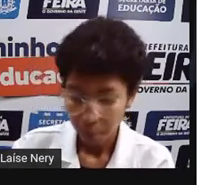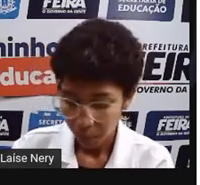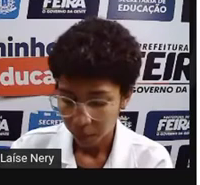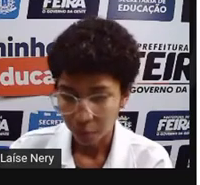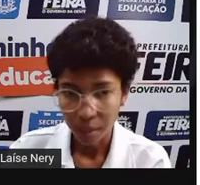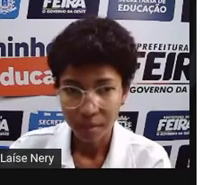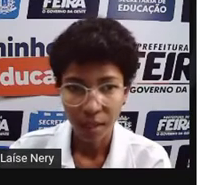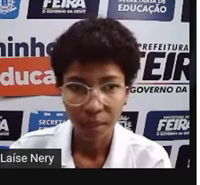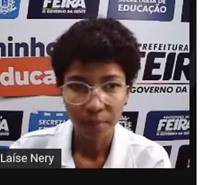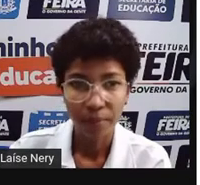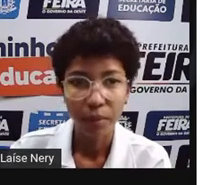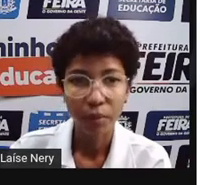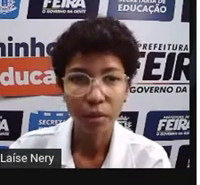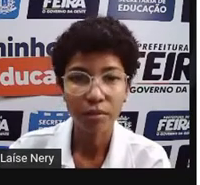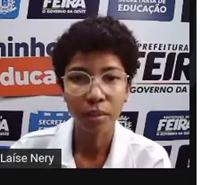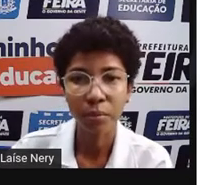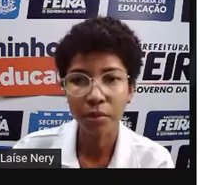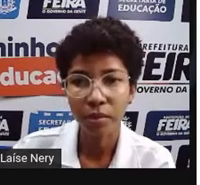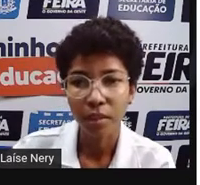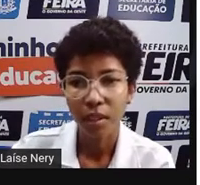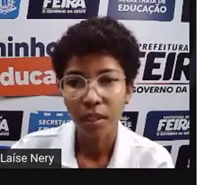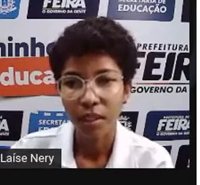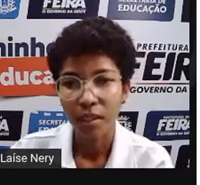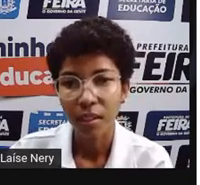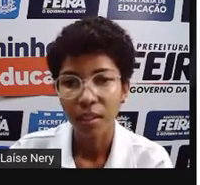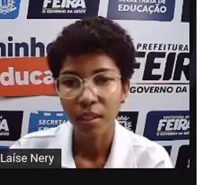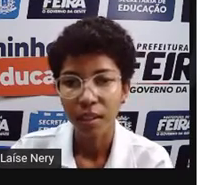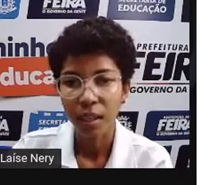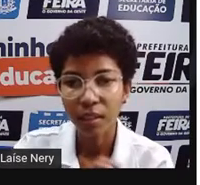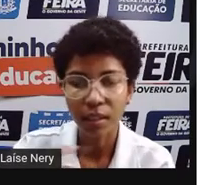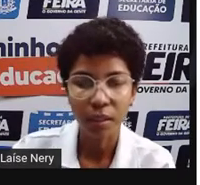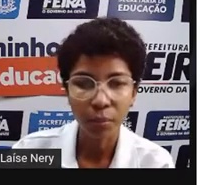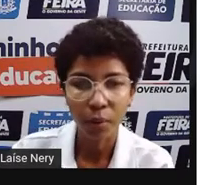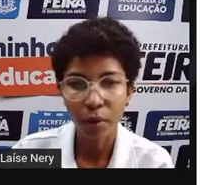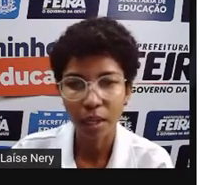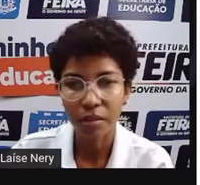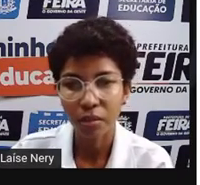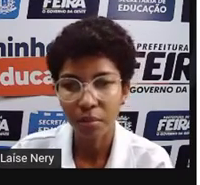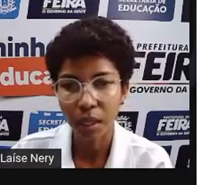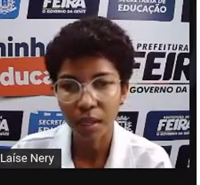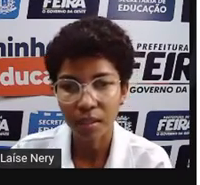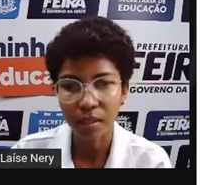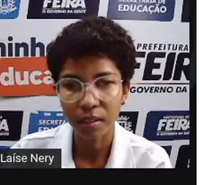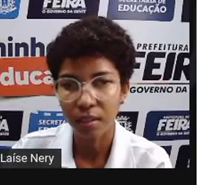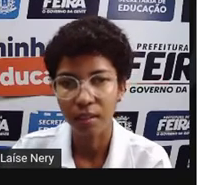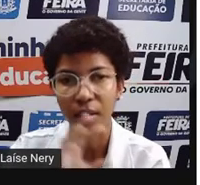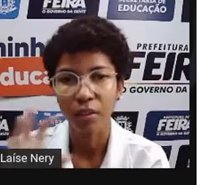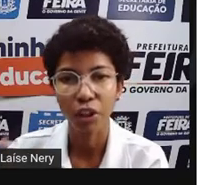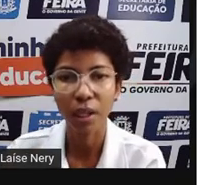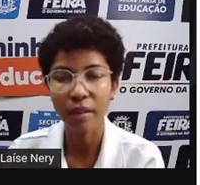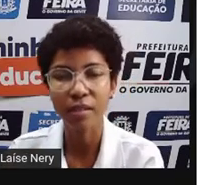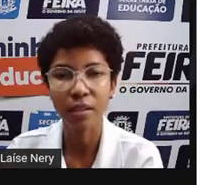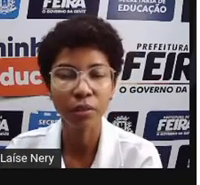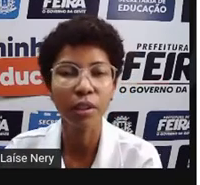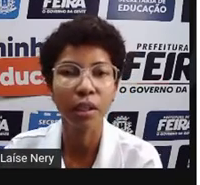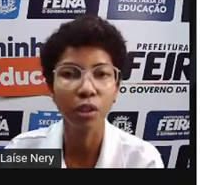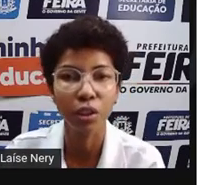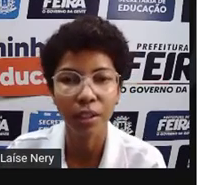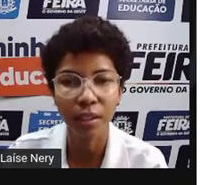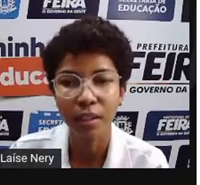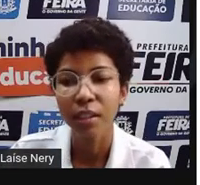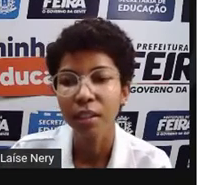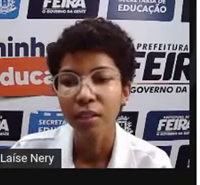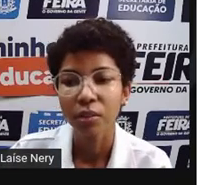Para começar, nós vamos entender um pouco aí sobre essa geração de